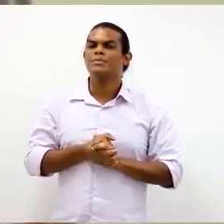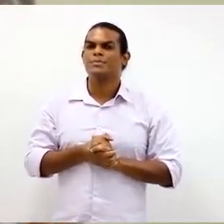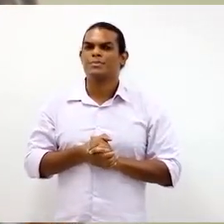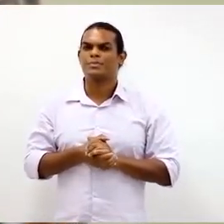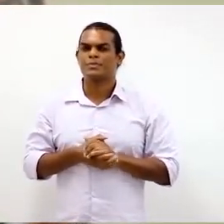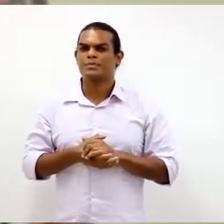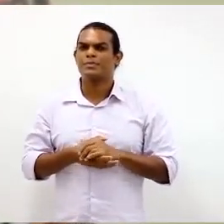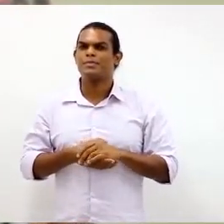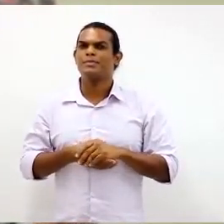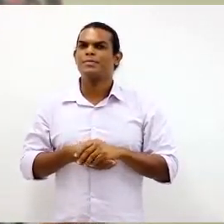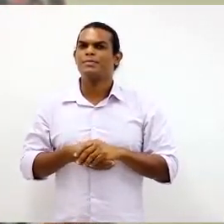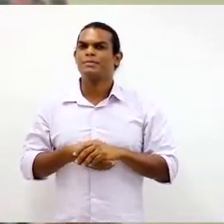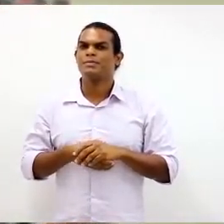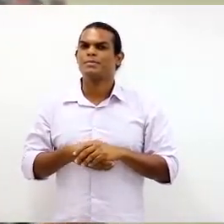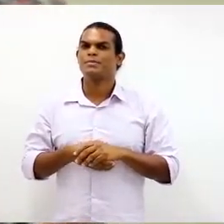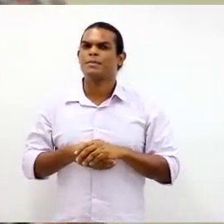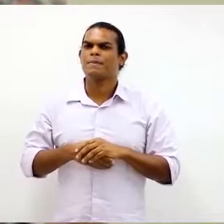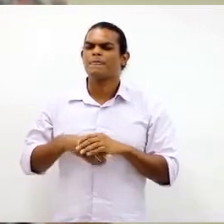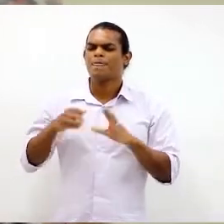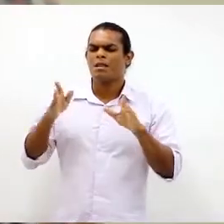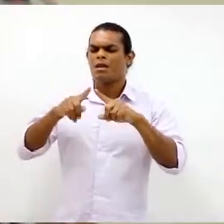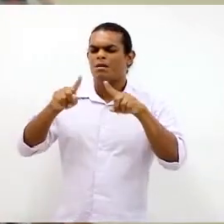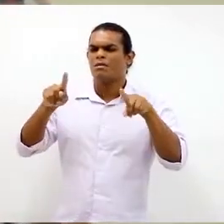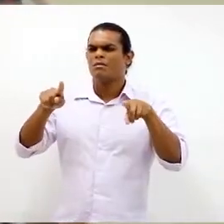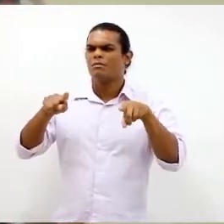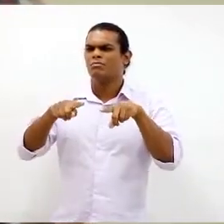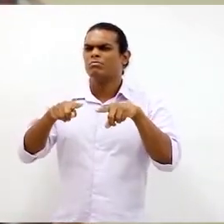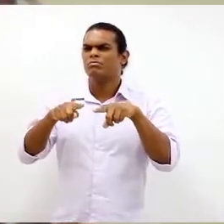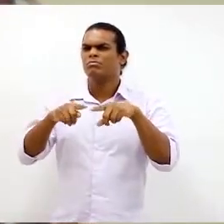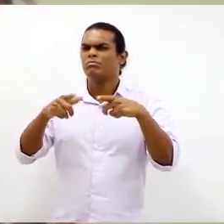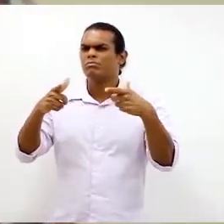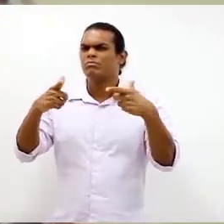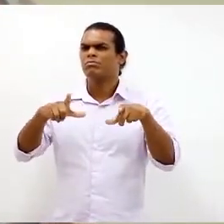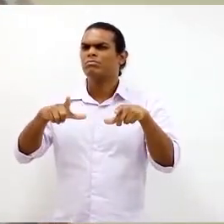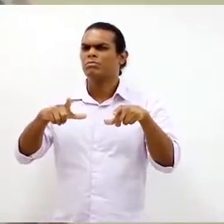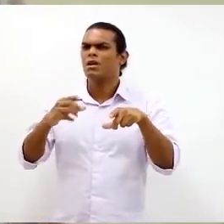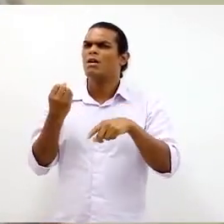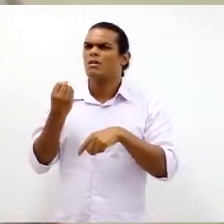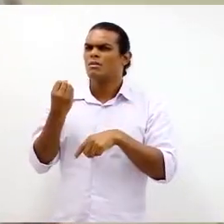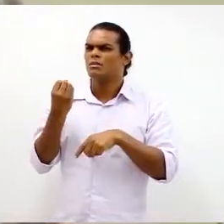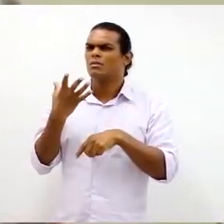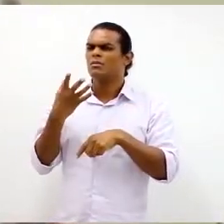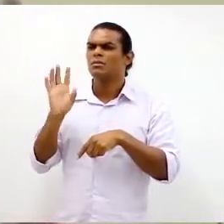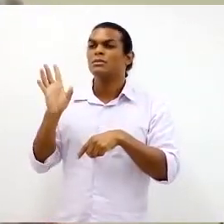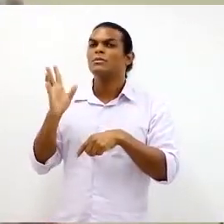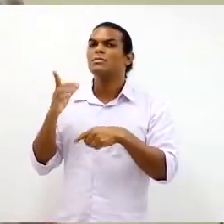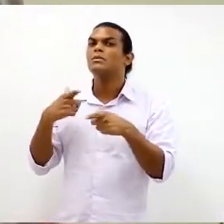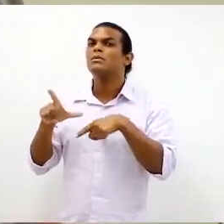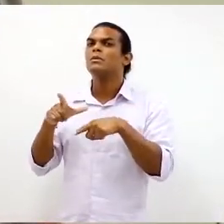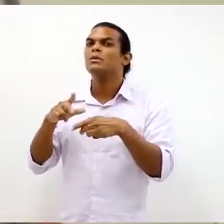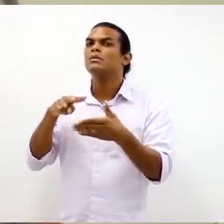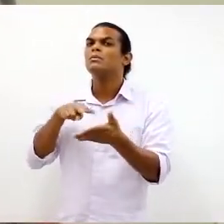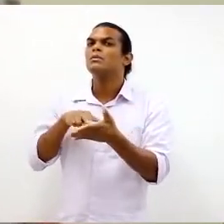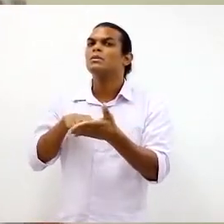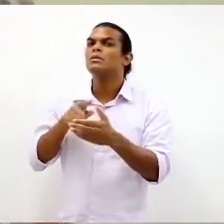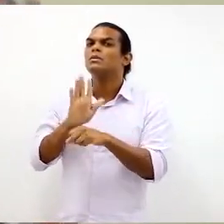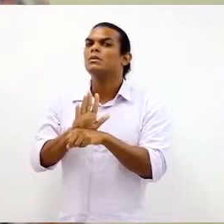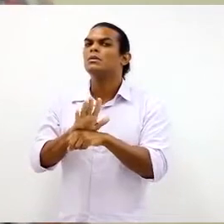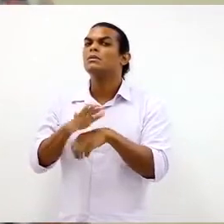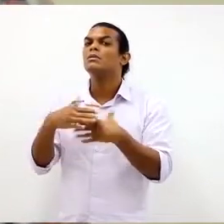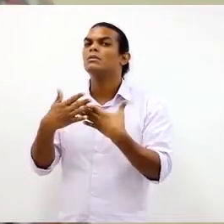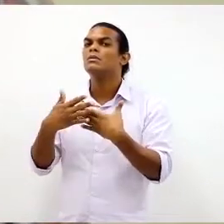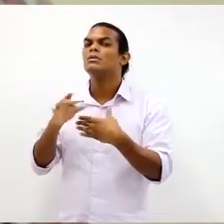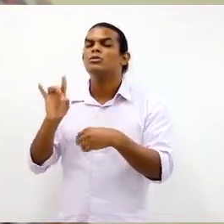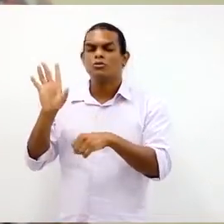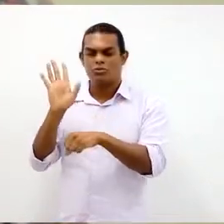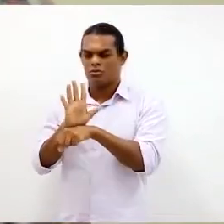variada. Então, esta luminosidade que você encontra aqui, você trabalha aqui de manhã e de tarde ou só pela tarde? Só pela tarde. Então, já é